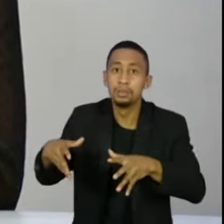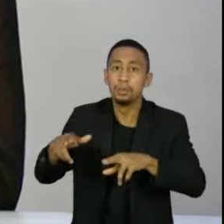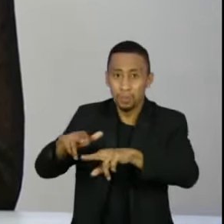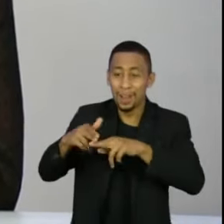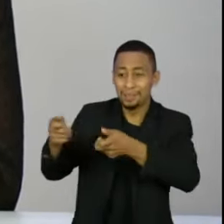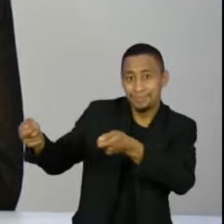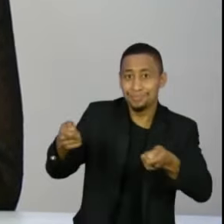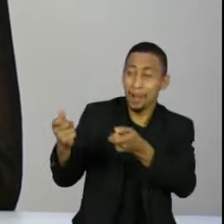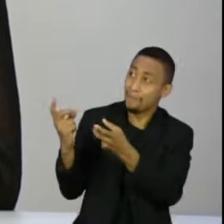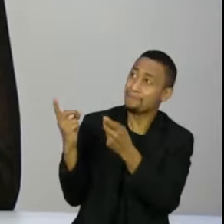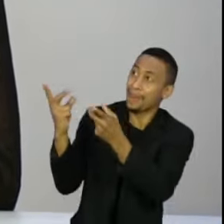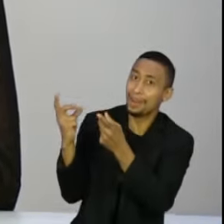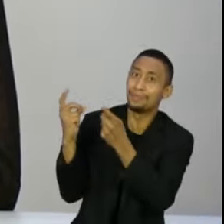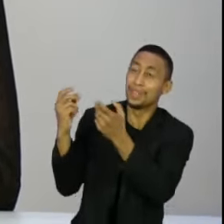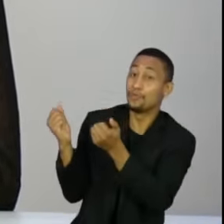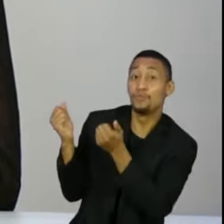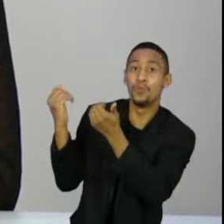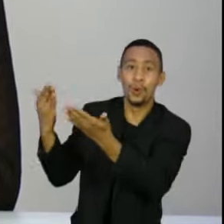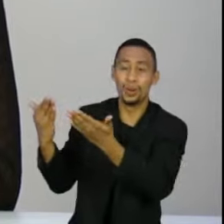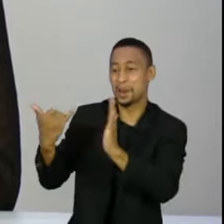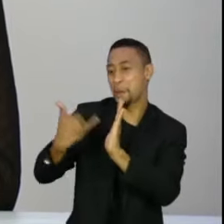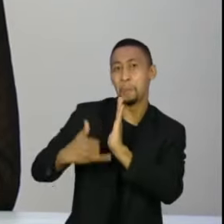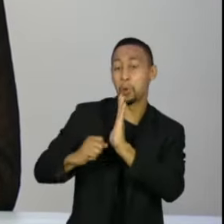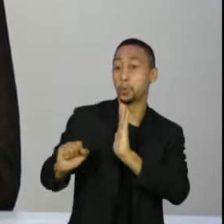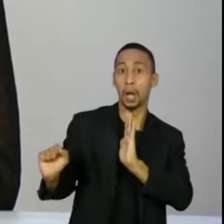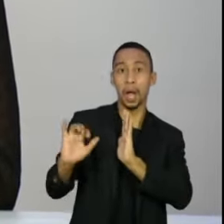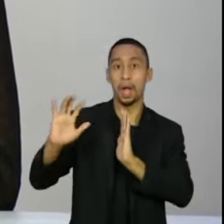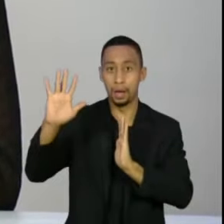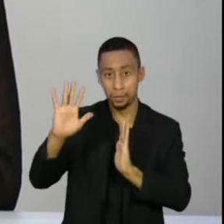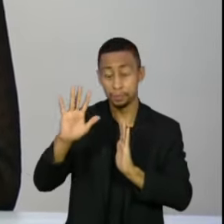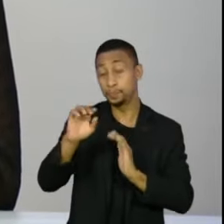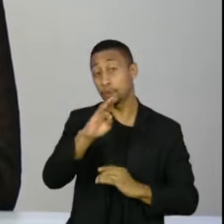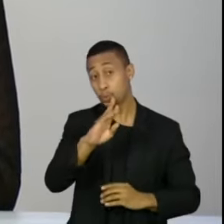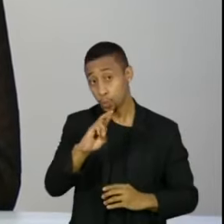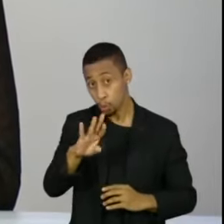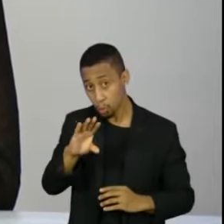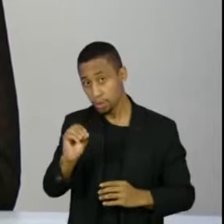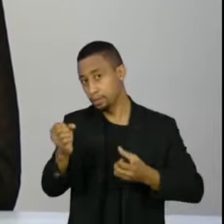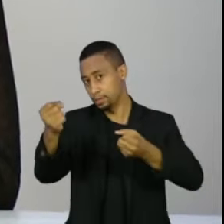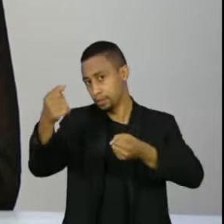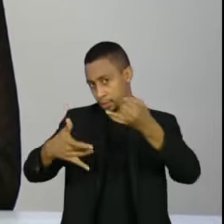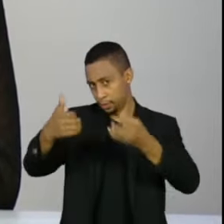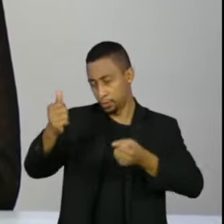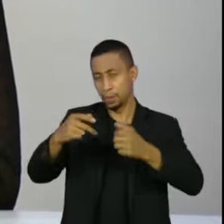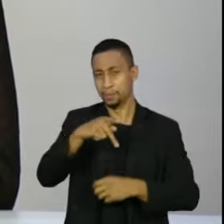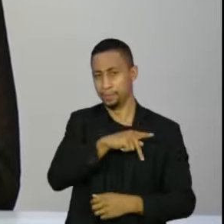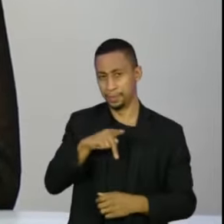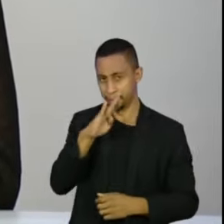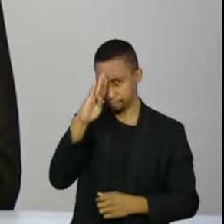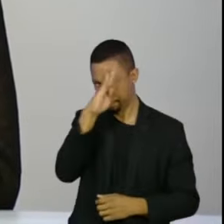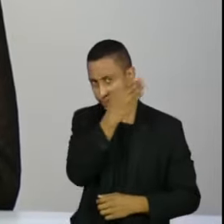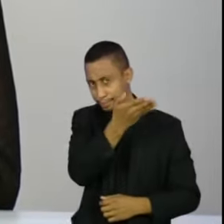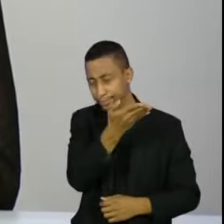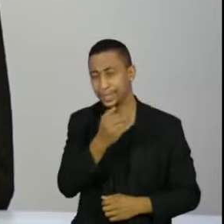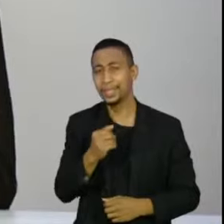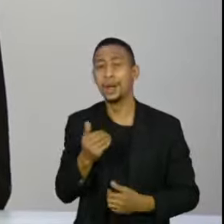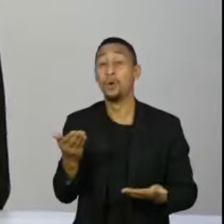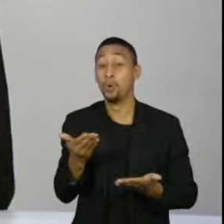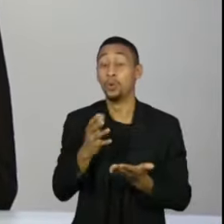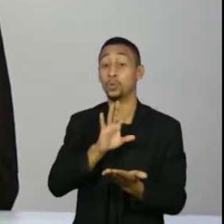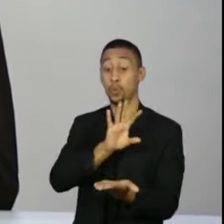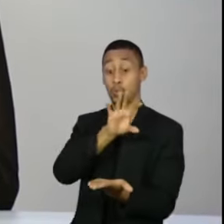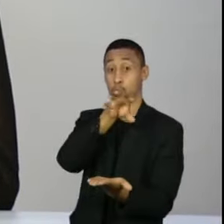ser aprovada esse ponto? E em relação ao Bruno, que falou sobre presidência da República, o centro hoje busca um